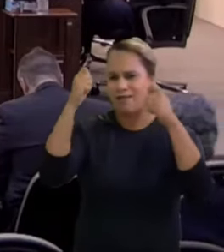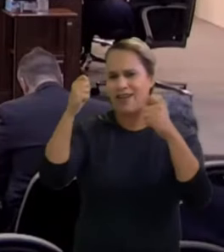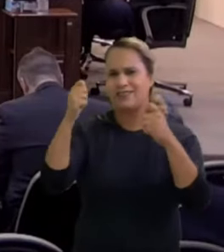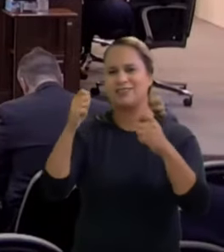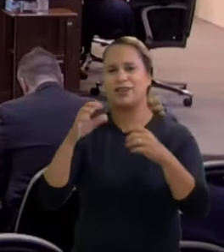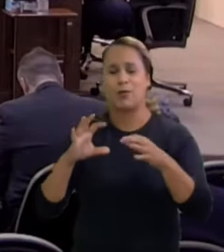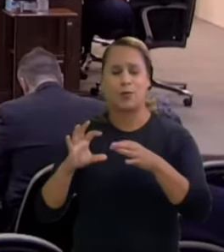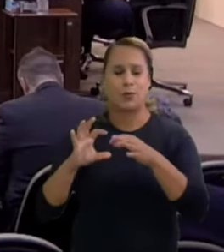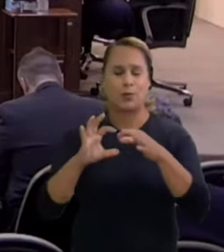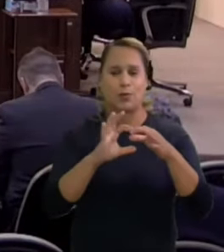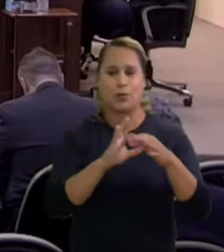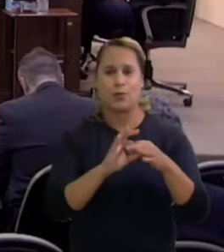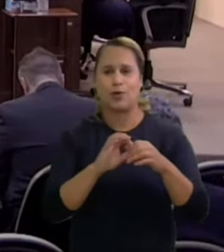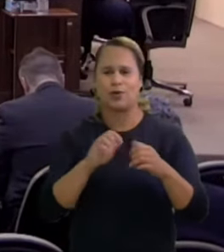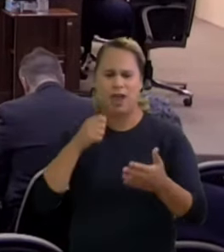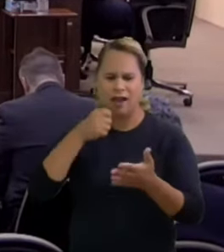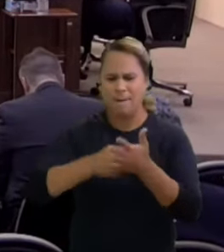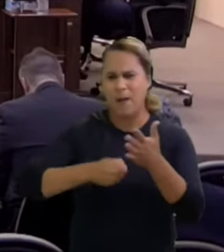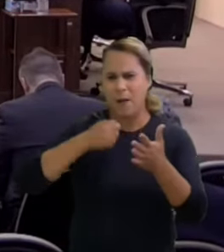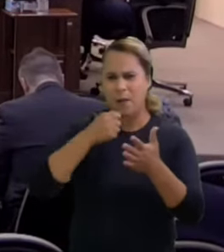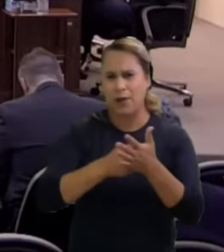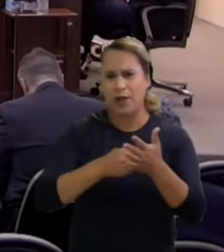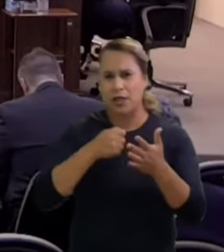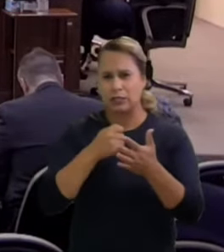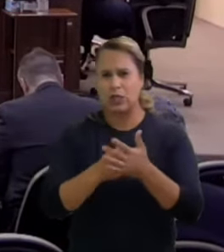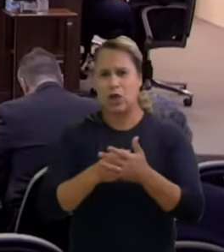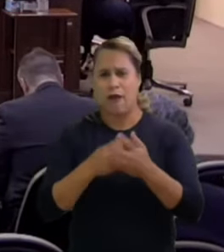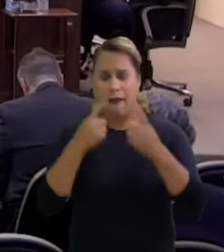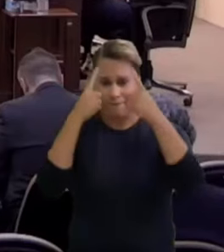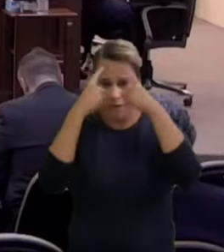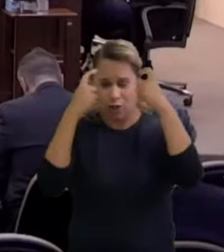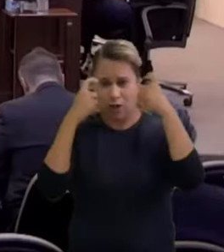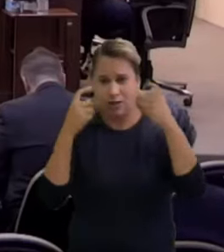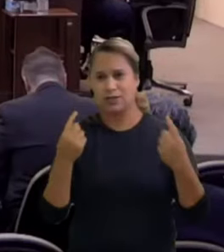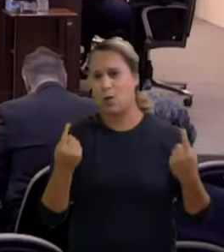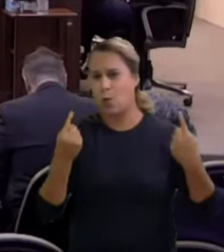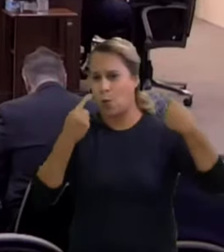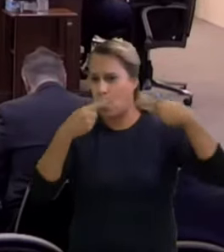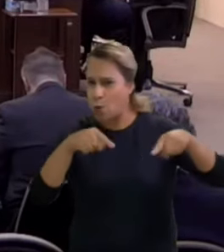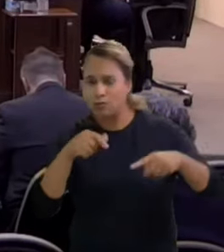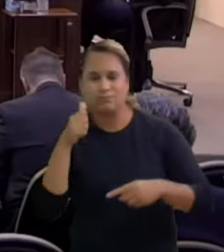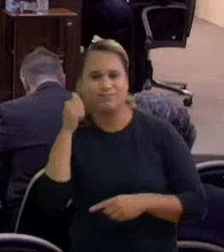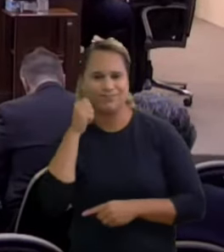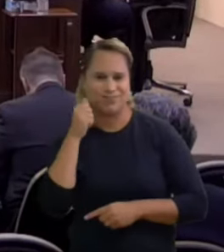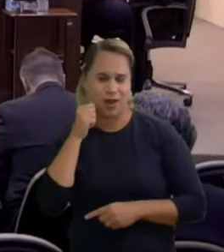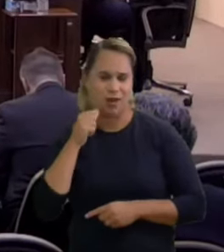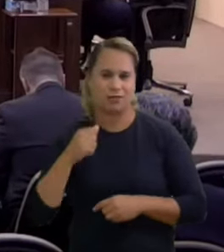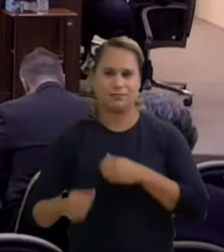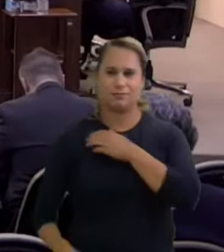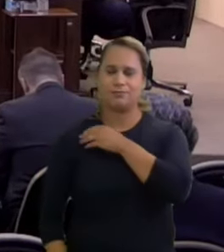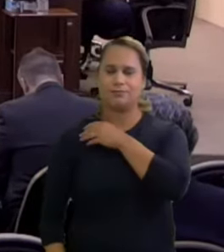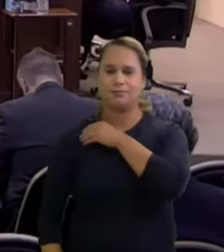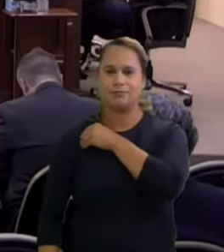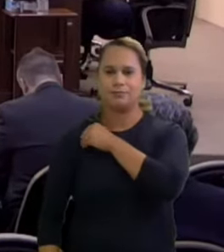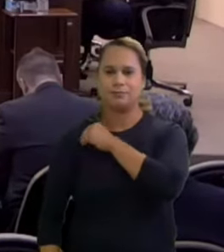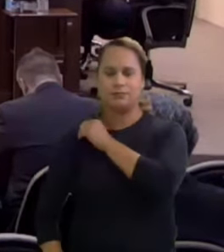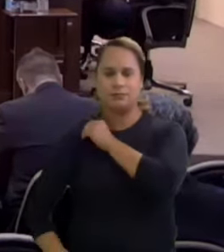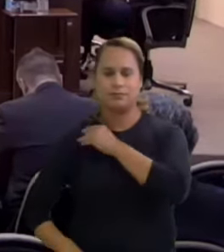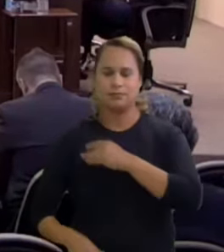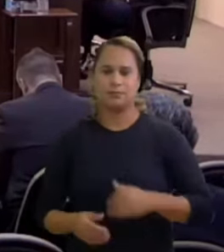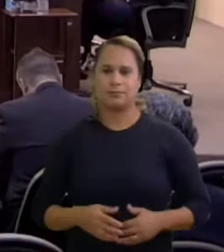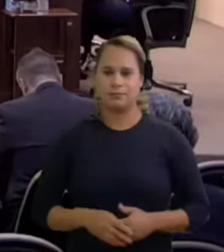que seja combatida a violência política de gênero então endosso tudo o que vossa silência disse a respeito desse ponto